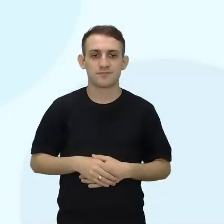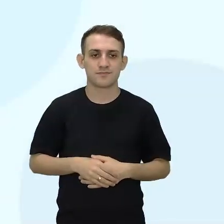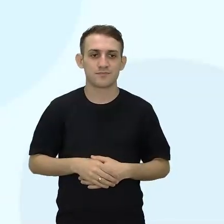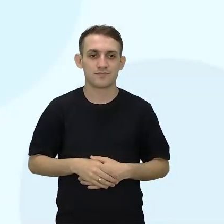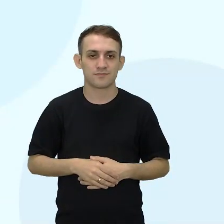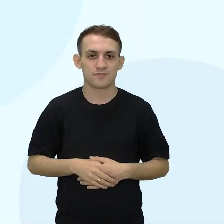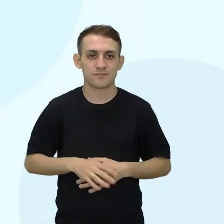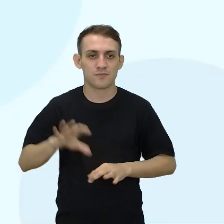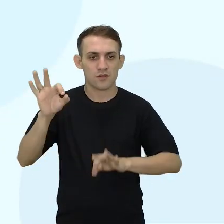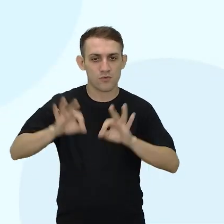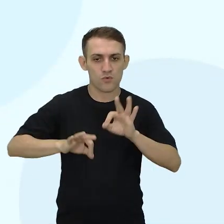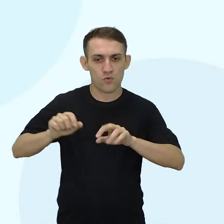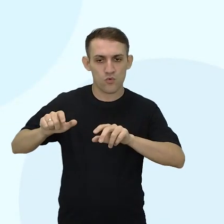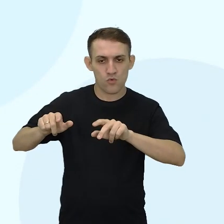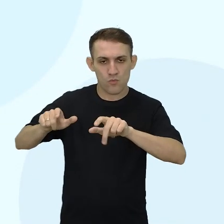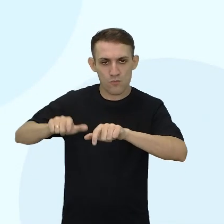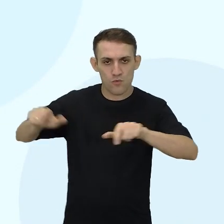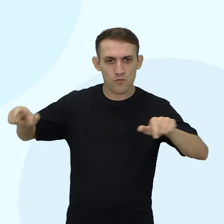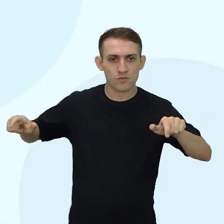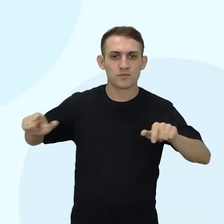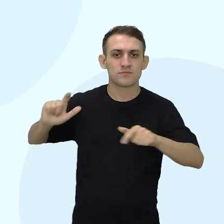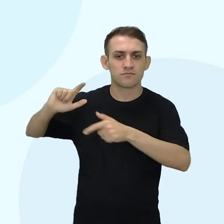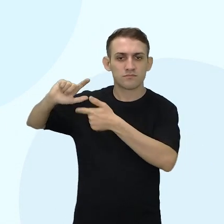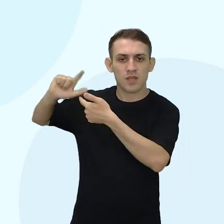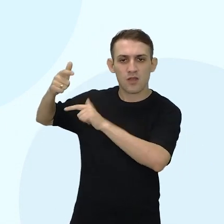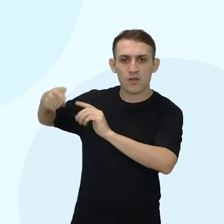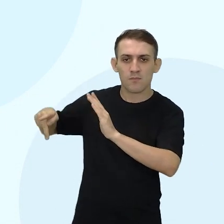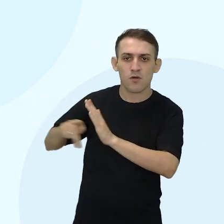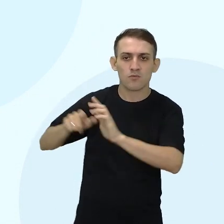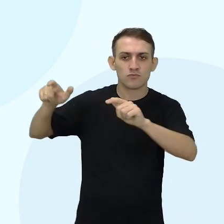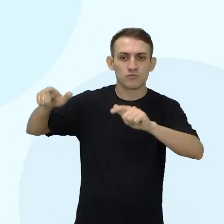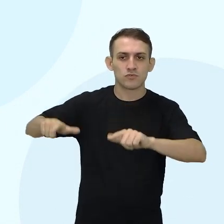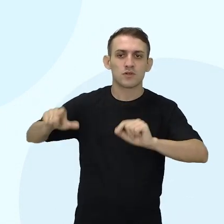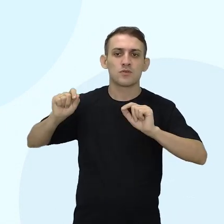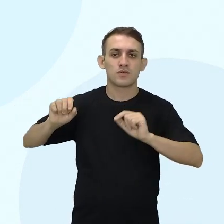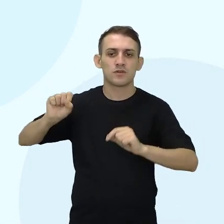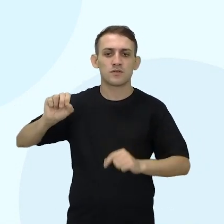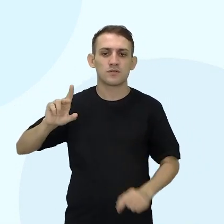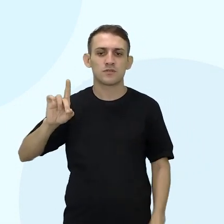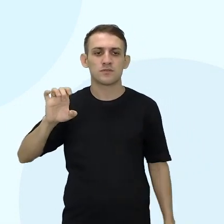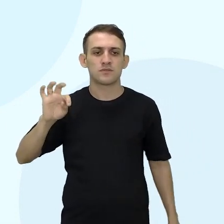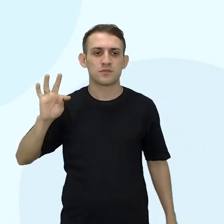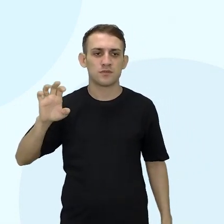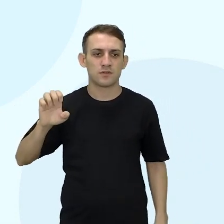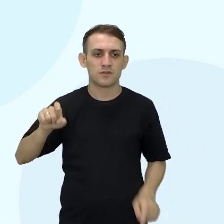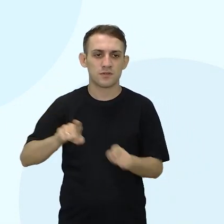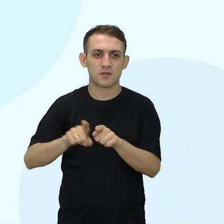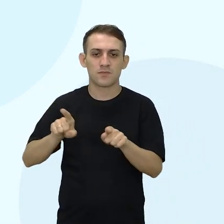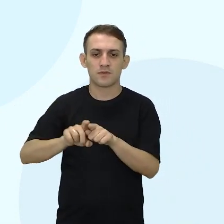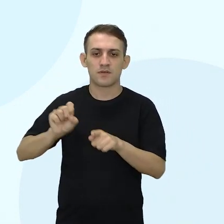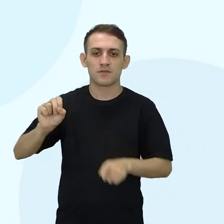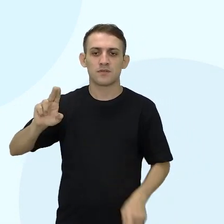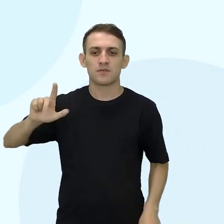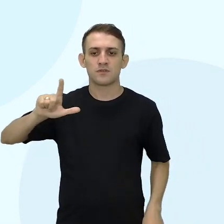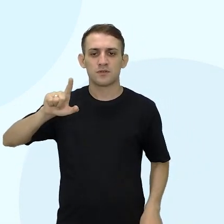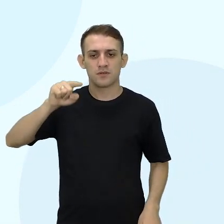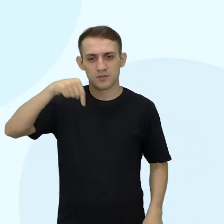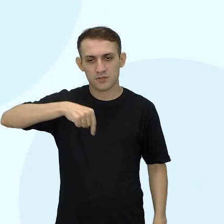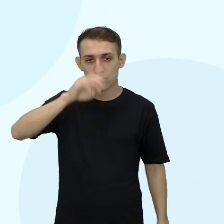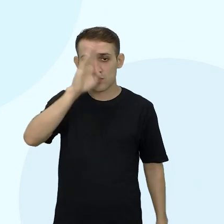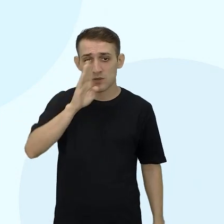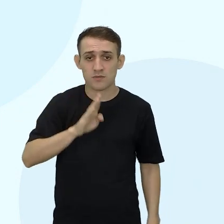Domina-se Kaisara os habitantes tradicionais do litoral das regiões sudestes e sul do Brasil,